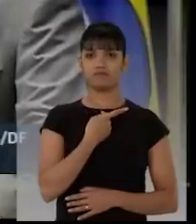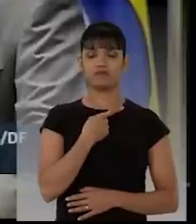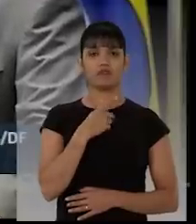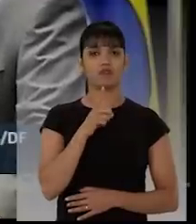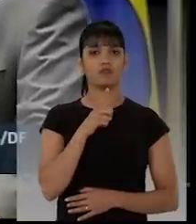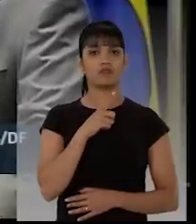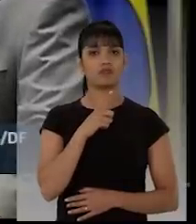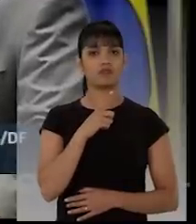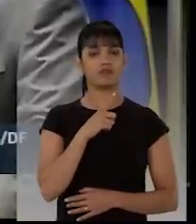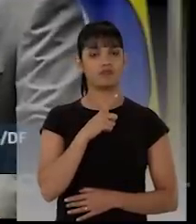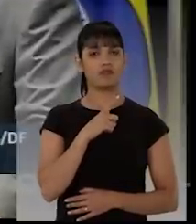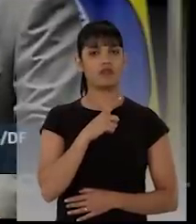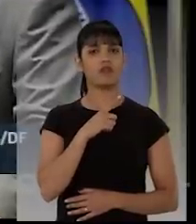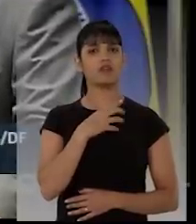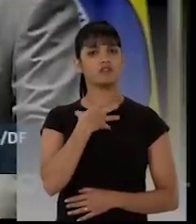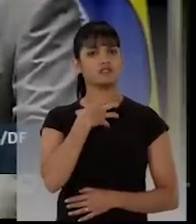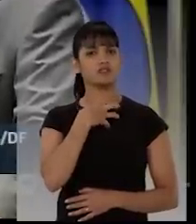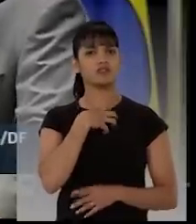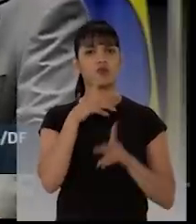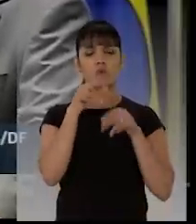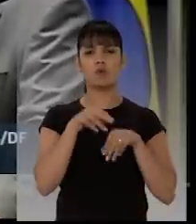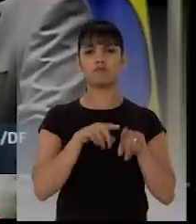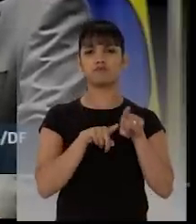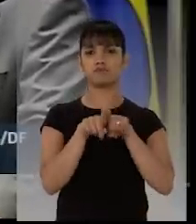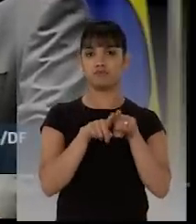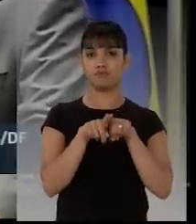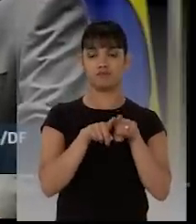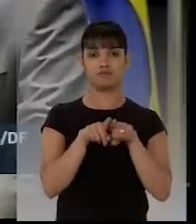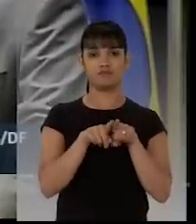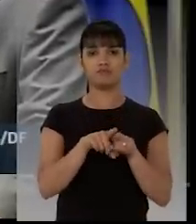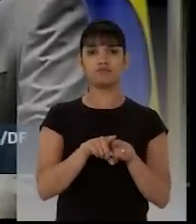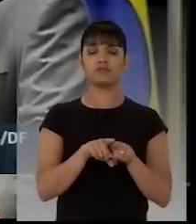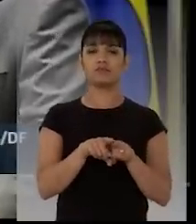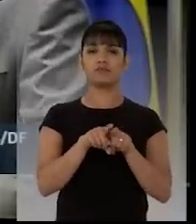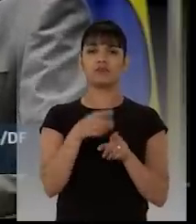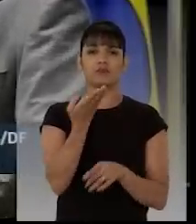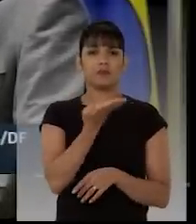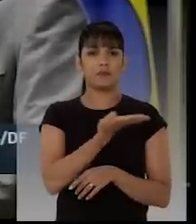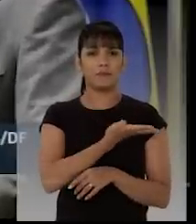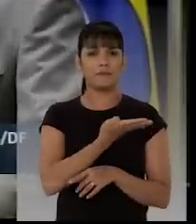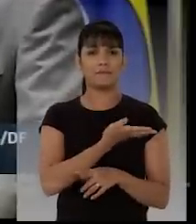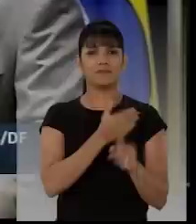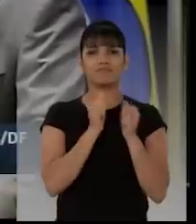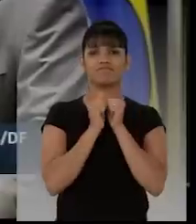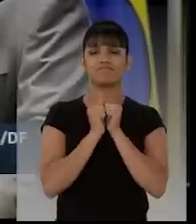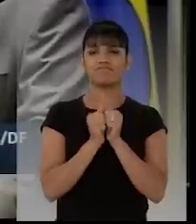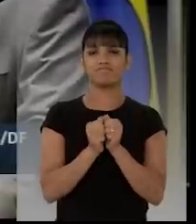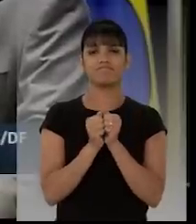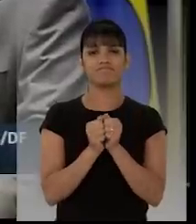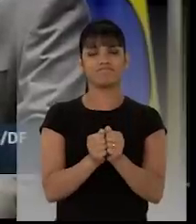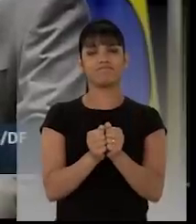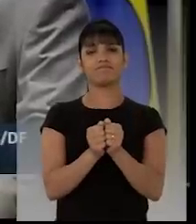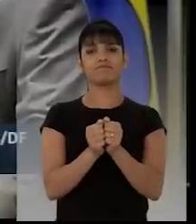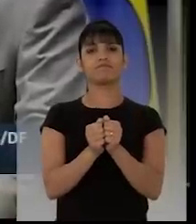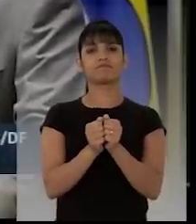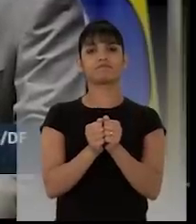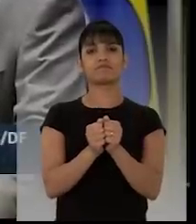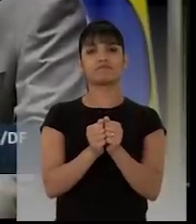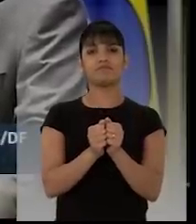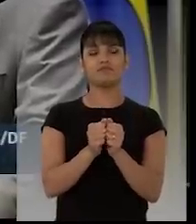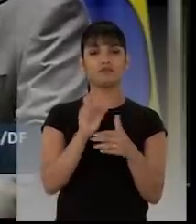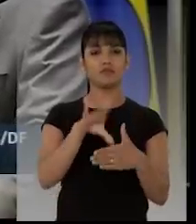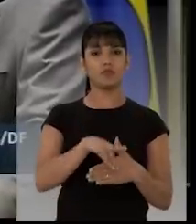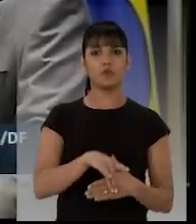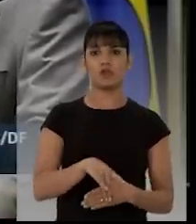no Eduardo Campos um irmão, um amigo, um companheiro, um